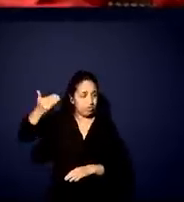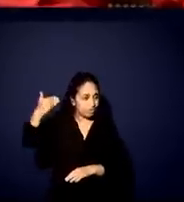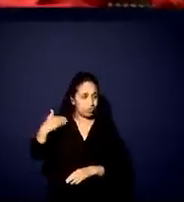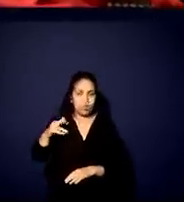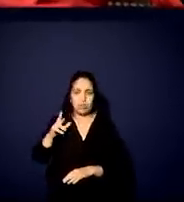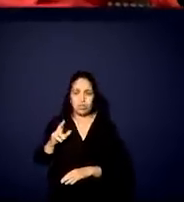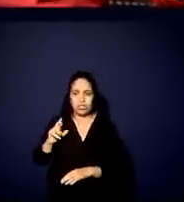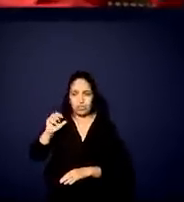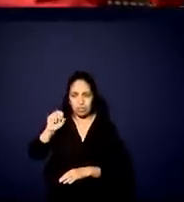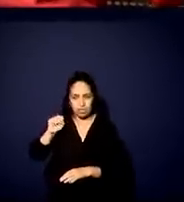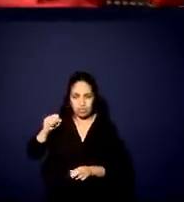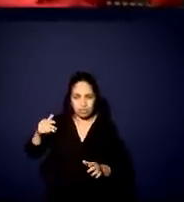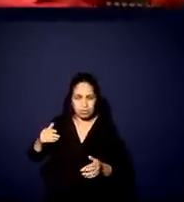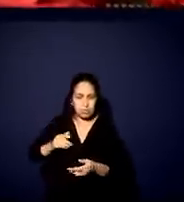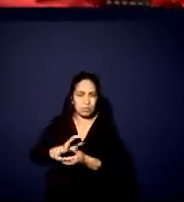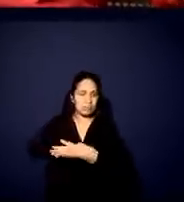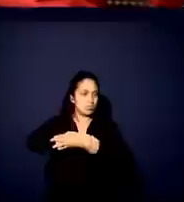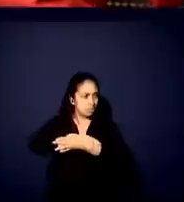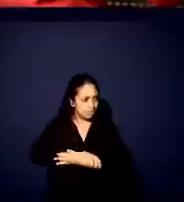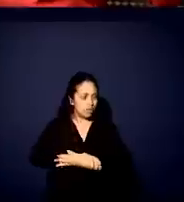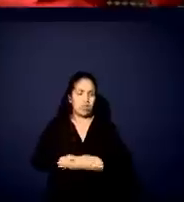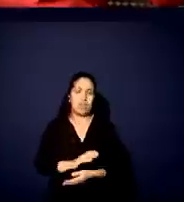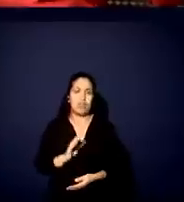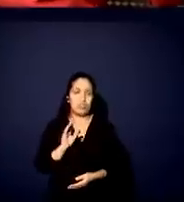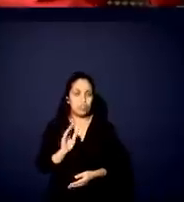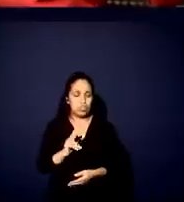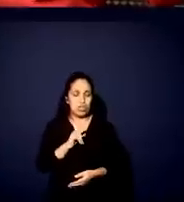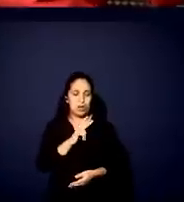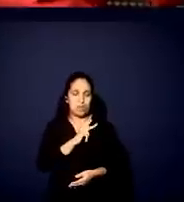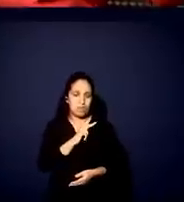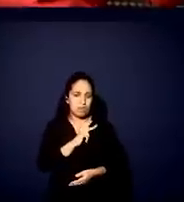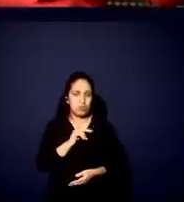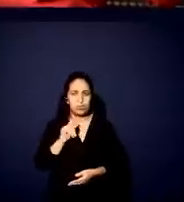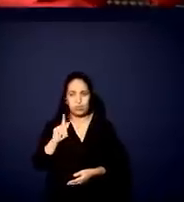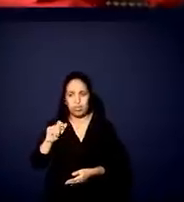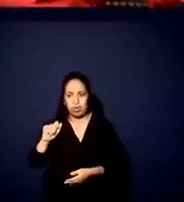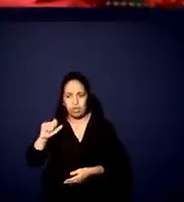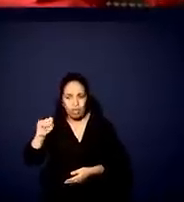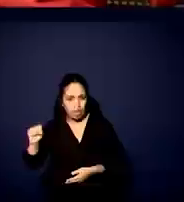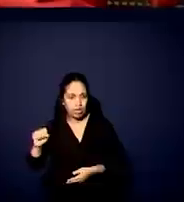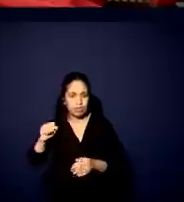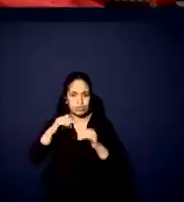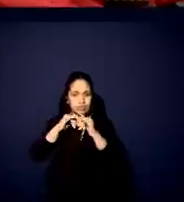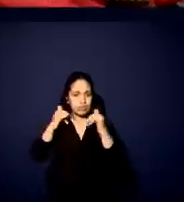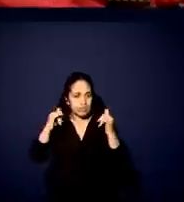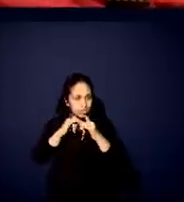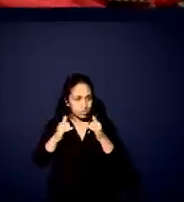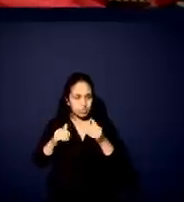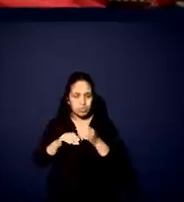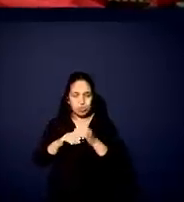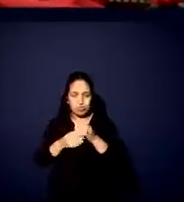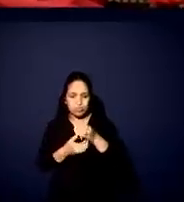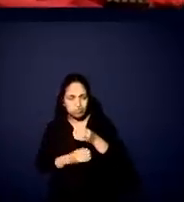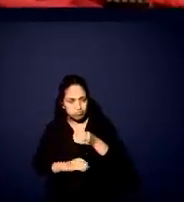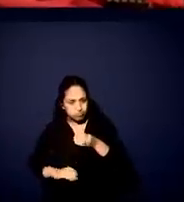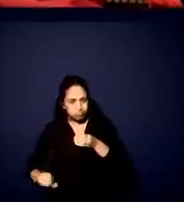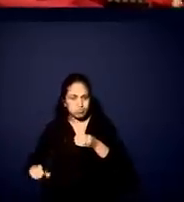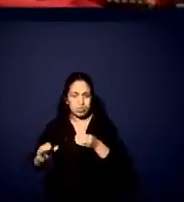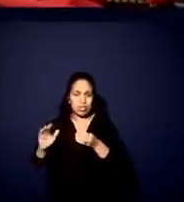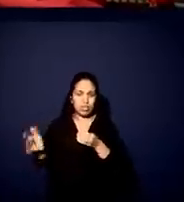RS parcerias, já privatizou gás, energia, saneamento, agora